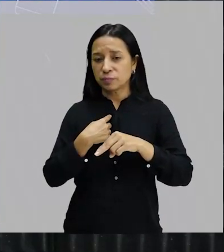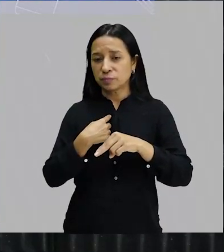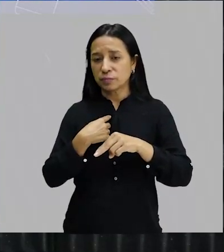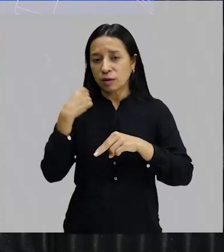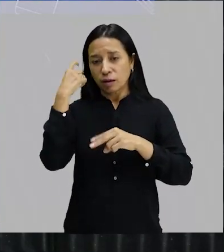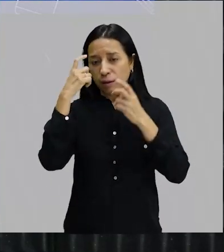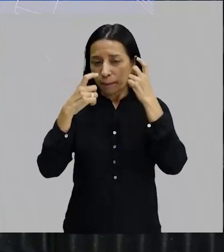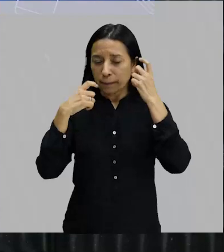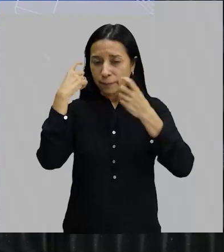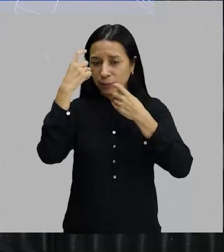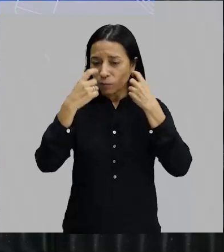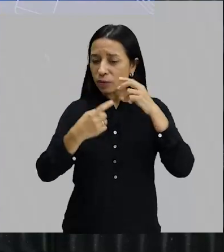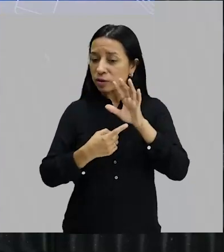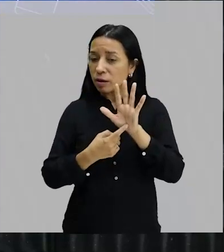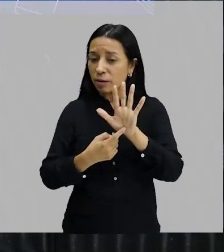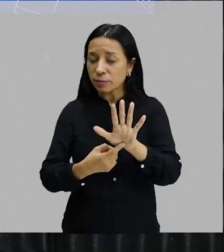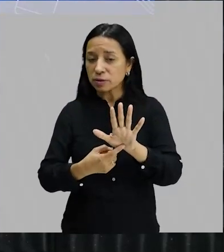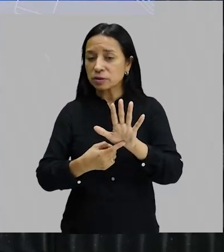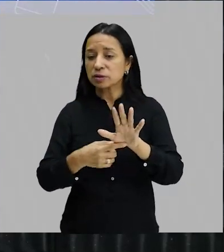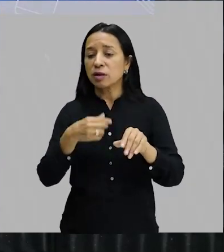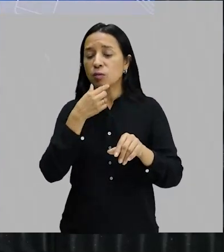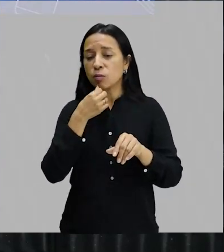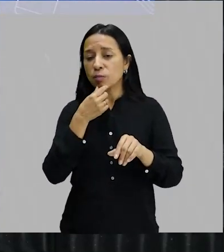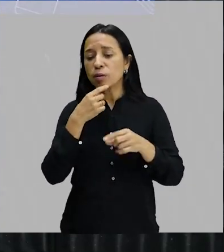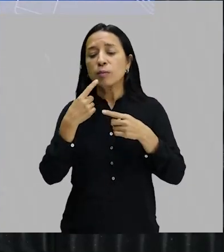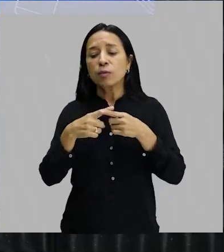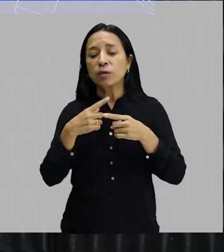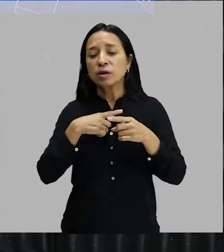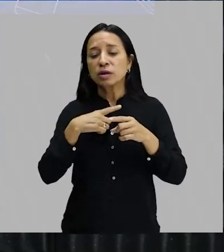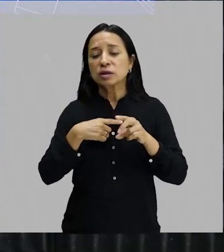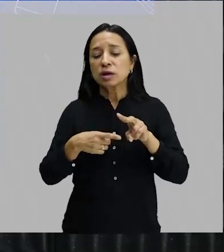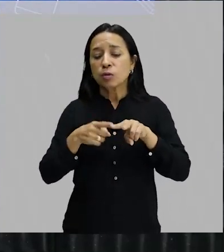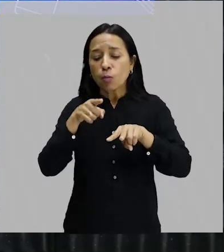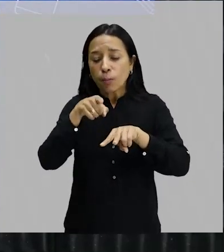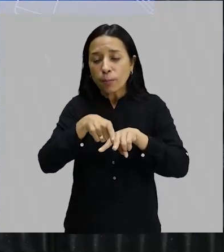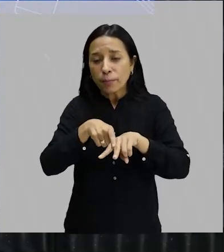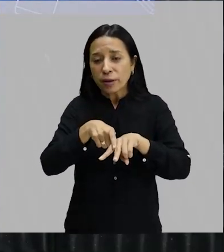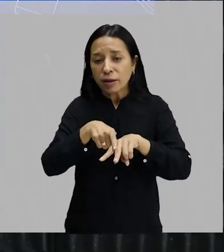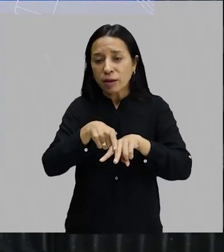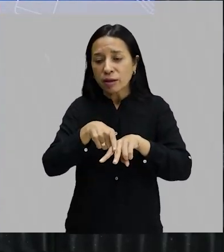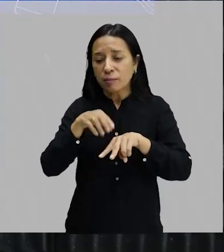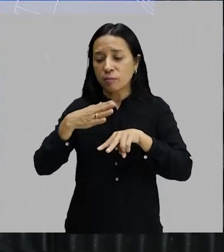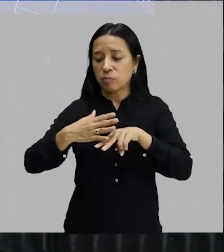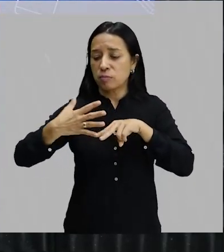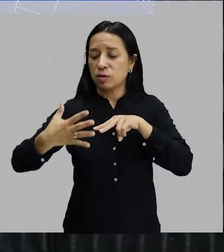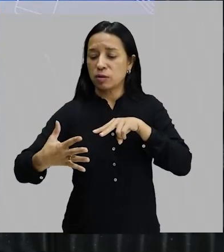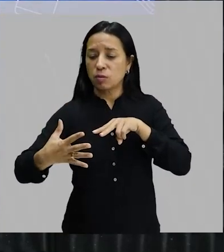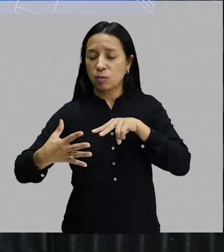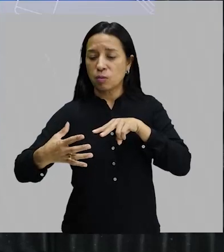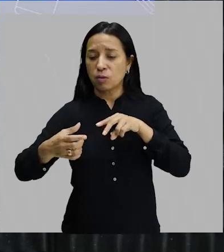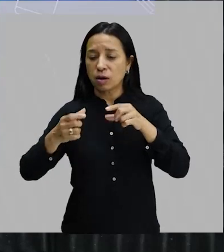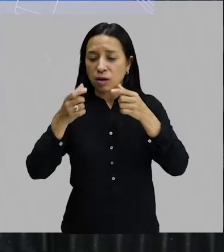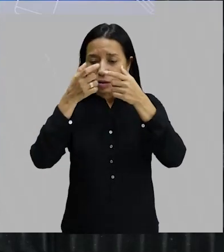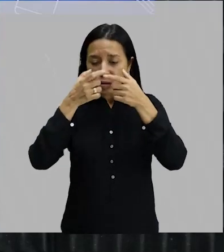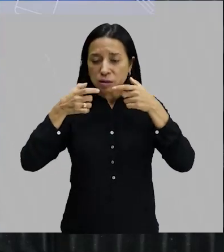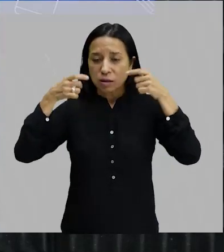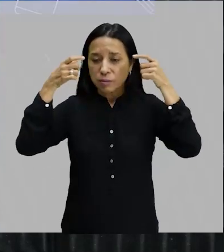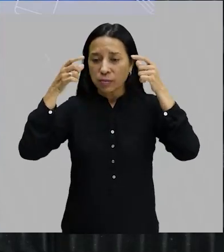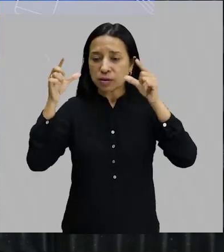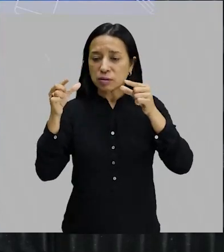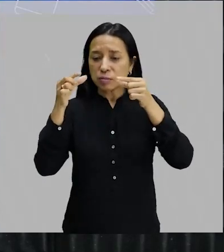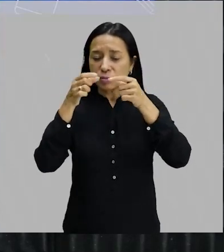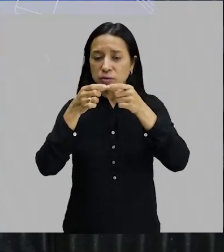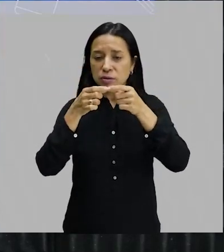está preocupada em representar esse homem. Por que ele tem o pé maior? Por que a cabeça é tão pequena? Por que essa visão de uma artista